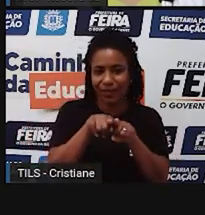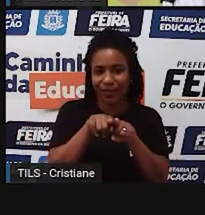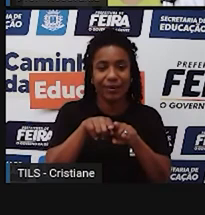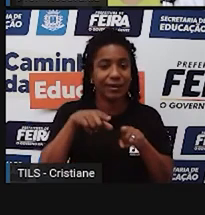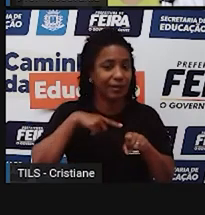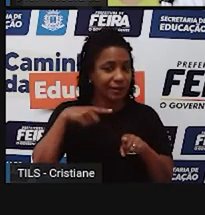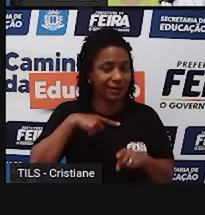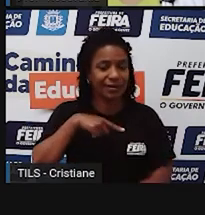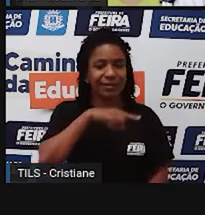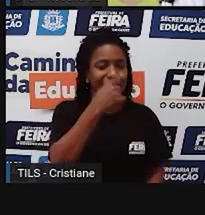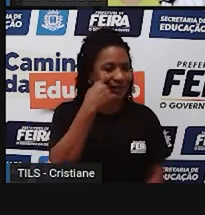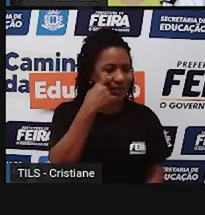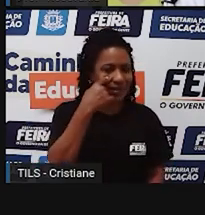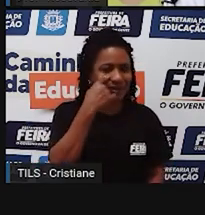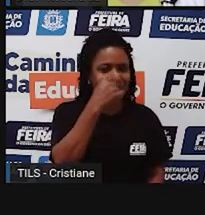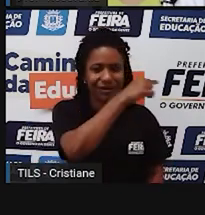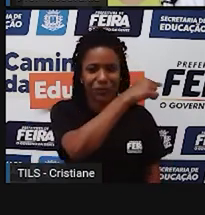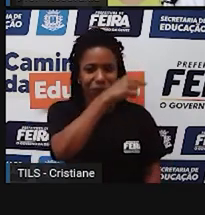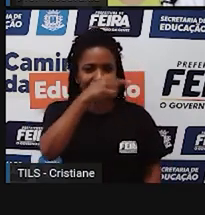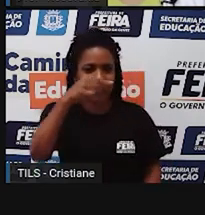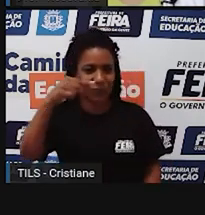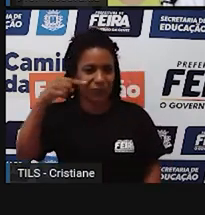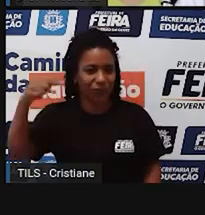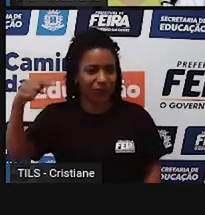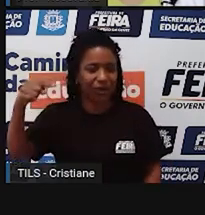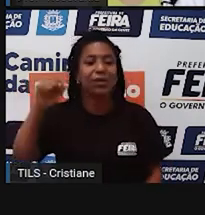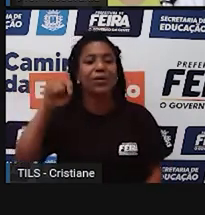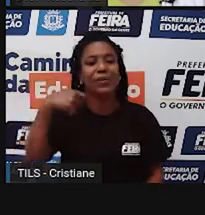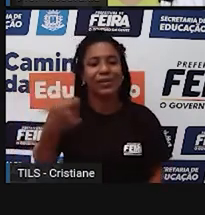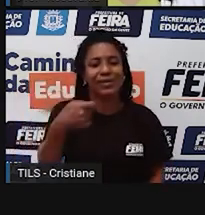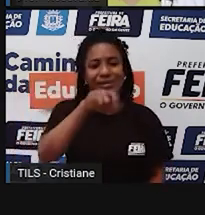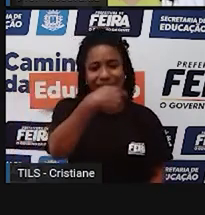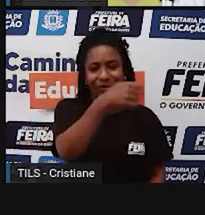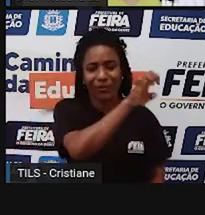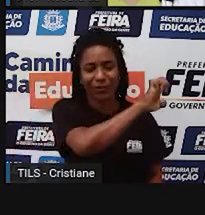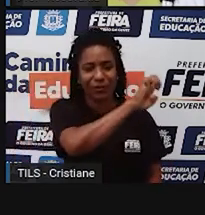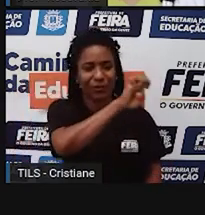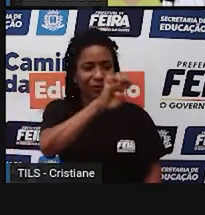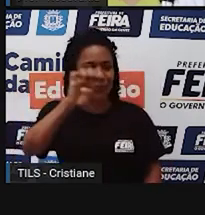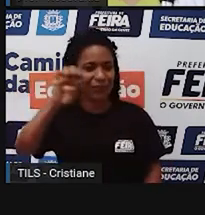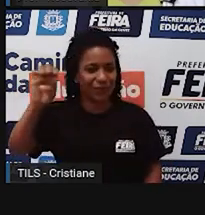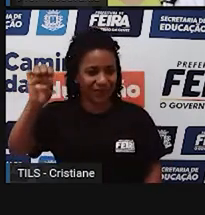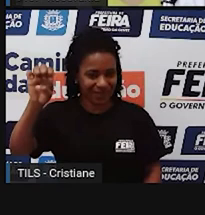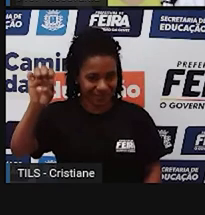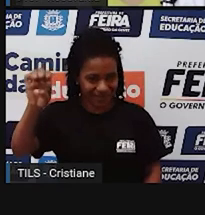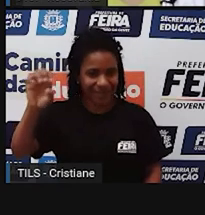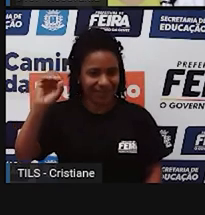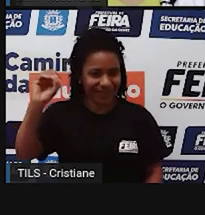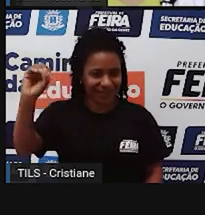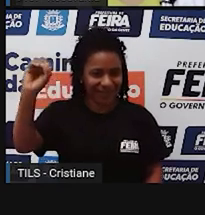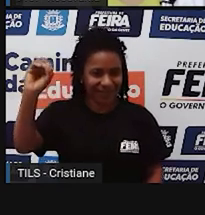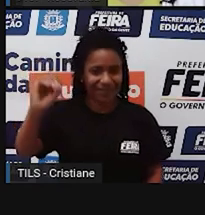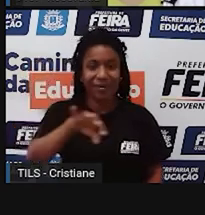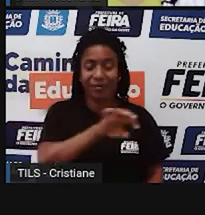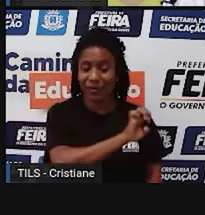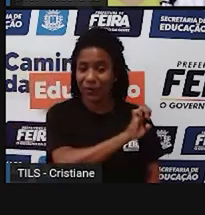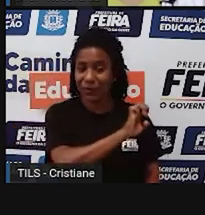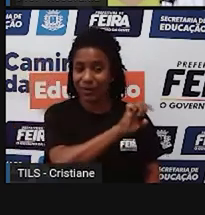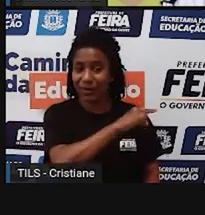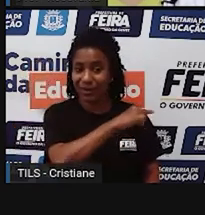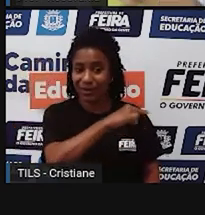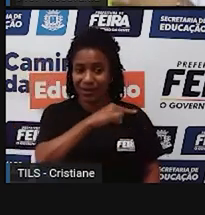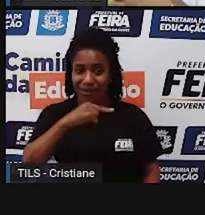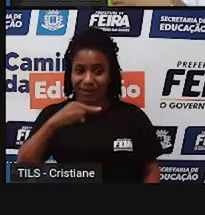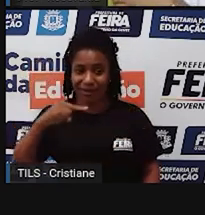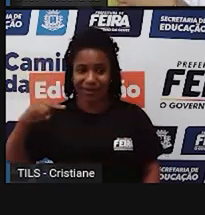é a linha do Equador, que é o paralelo de zero grau. E aqui, o trópico de Capricórnio, que é